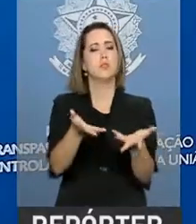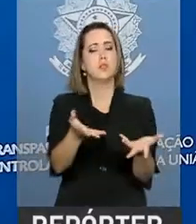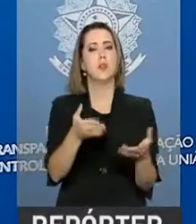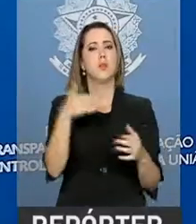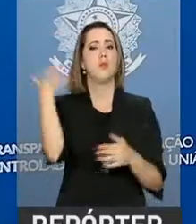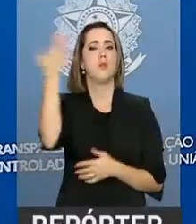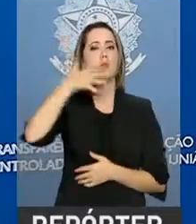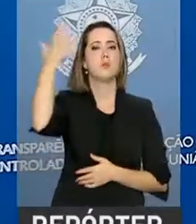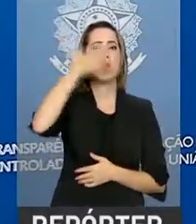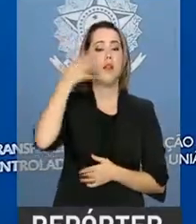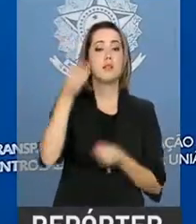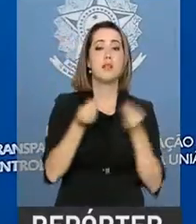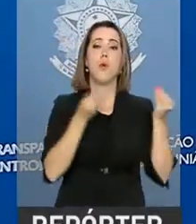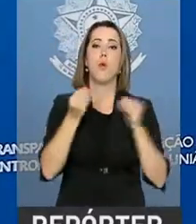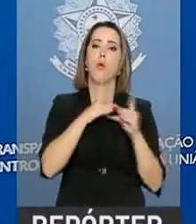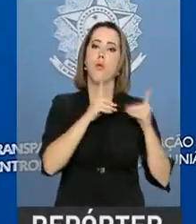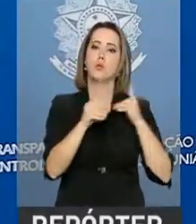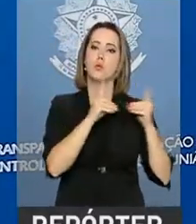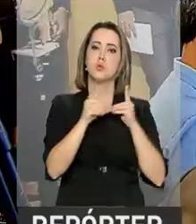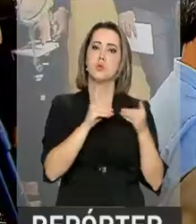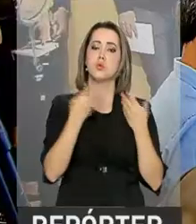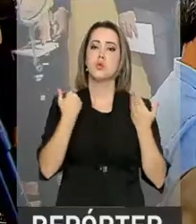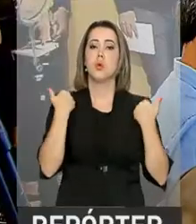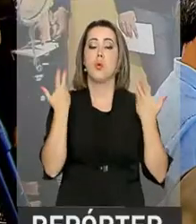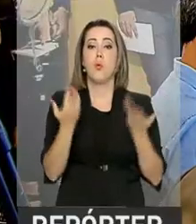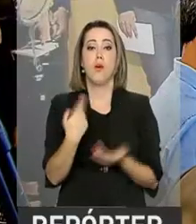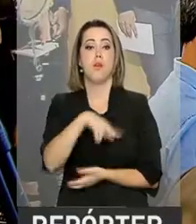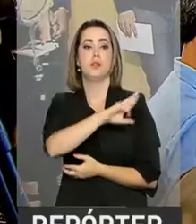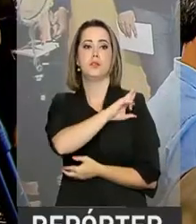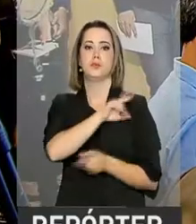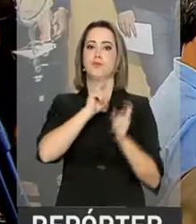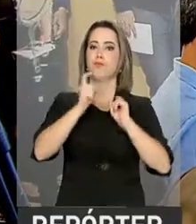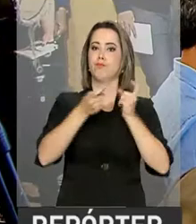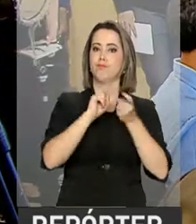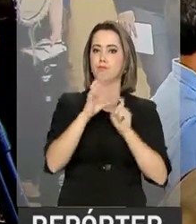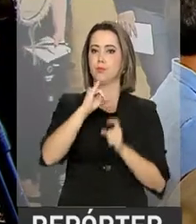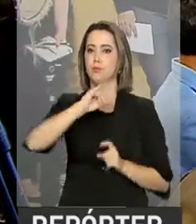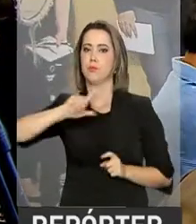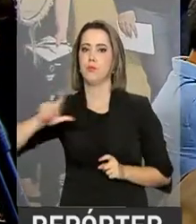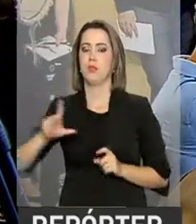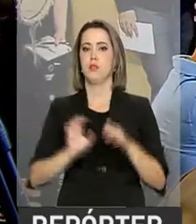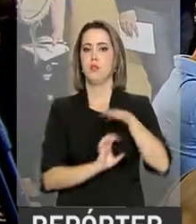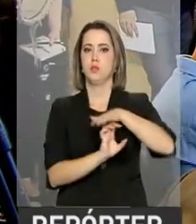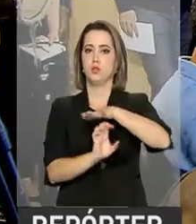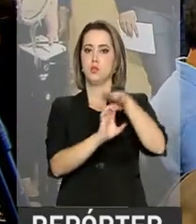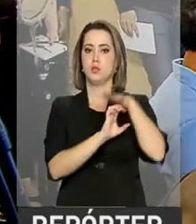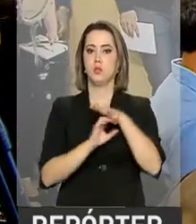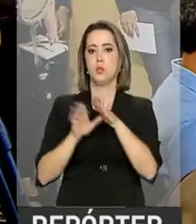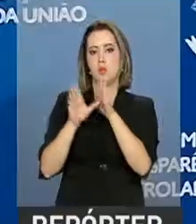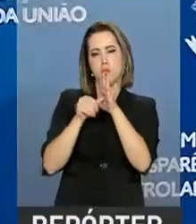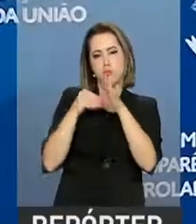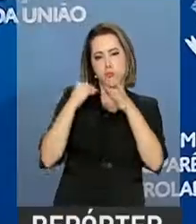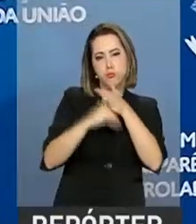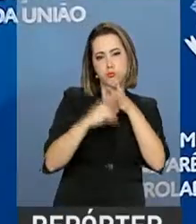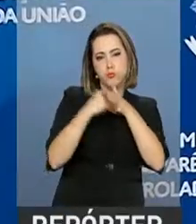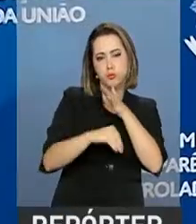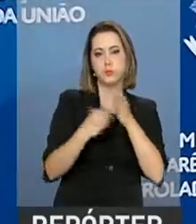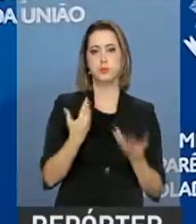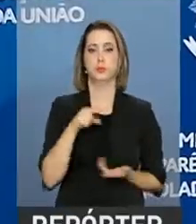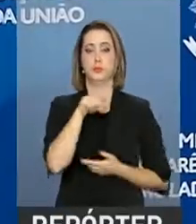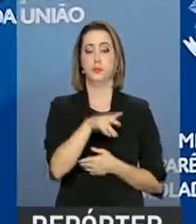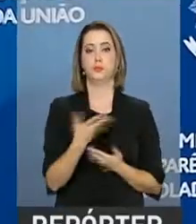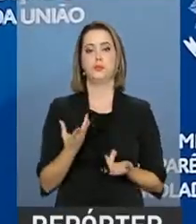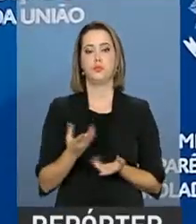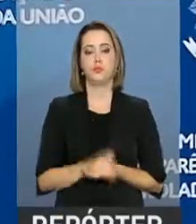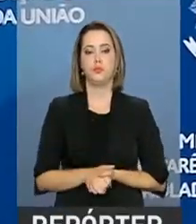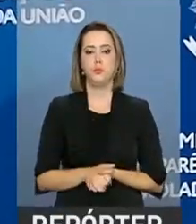seminário para discutir a responsabilização administrativa e civil de empresas por corrupção. O que falta nesse